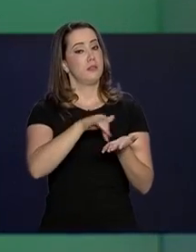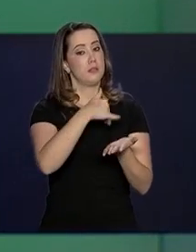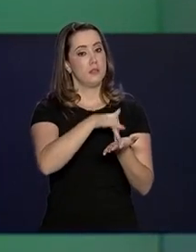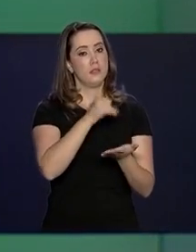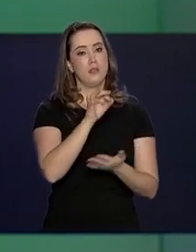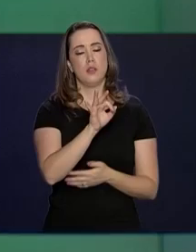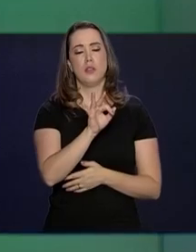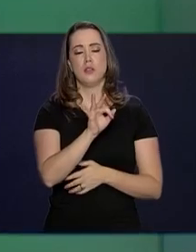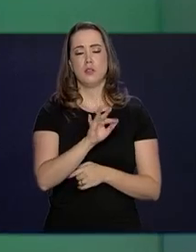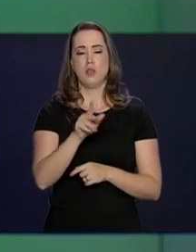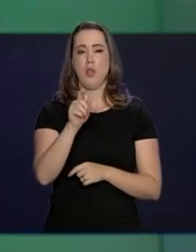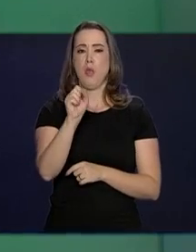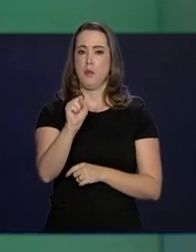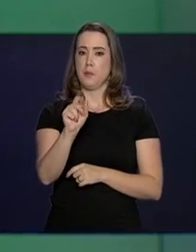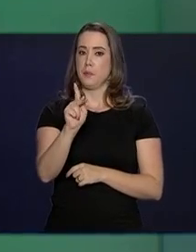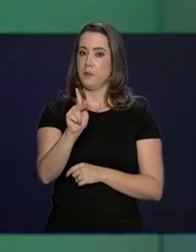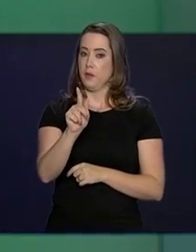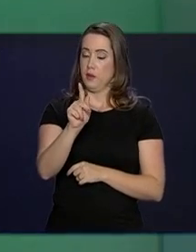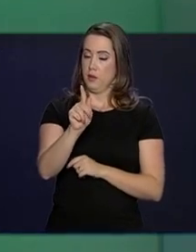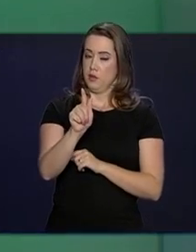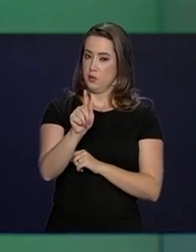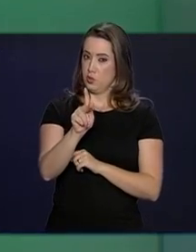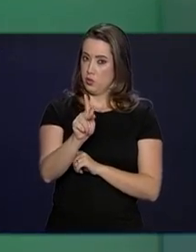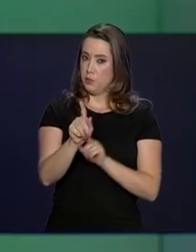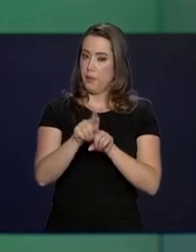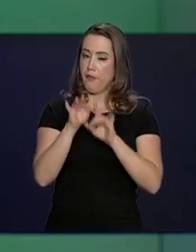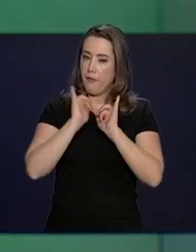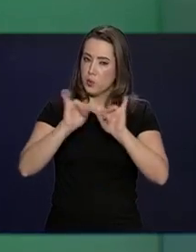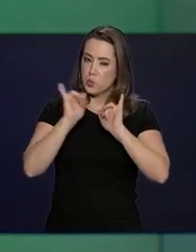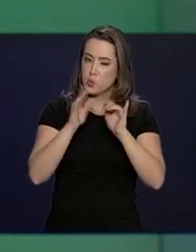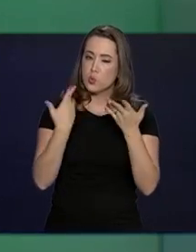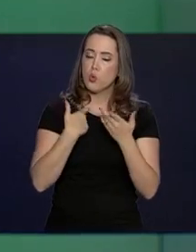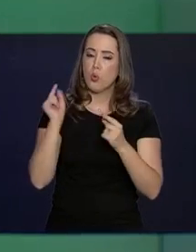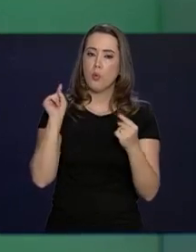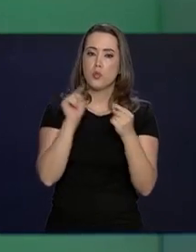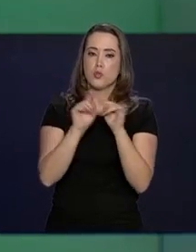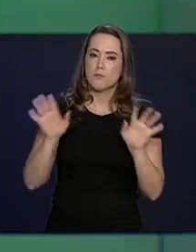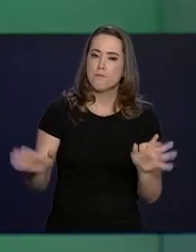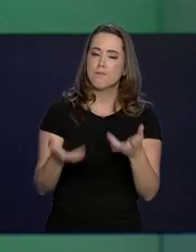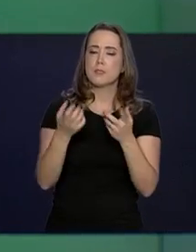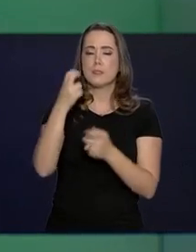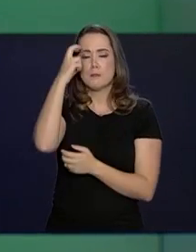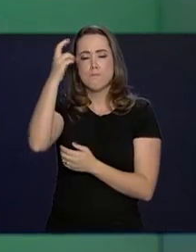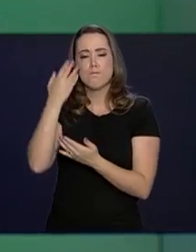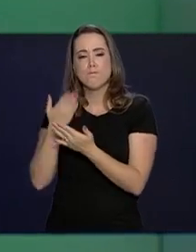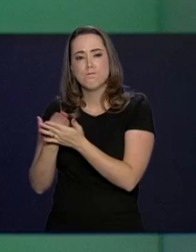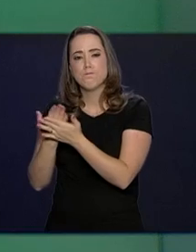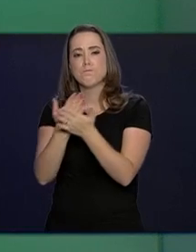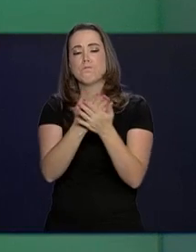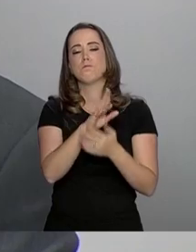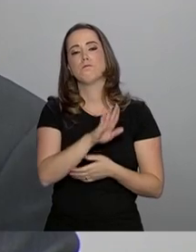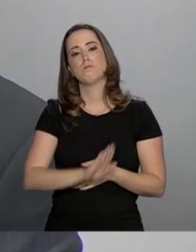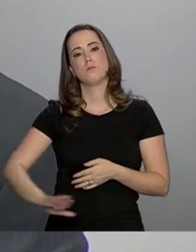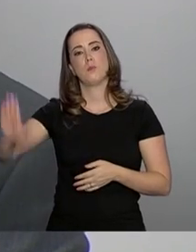Secretaria-Geral da Presidência, anunciou que a meta é intensificar o trabalho de inteligência no país.